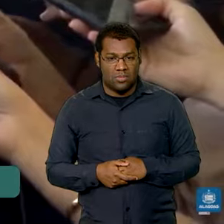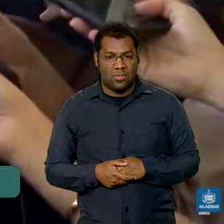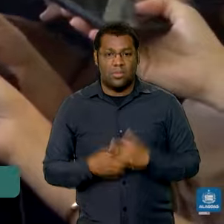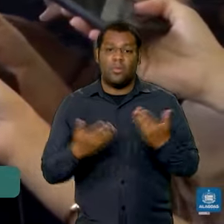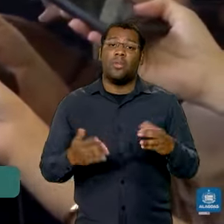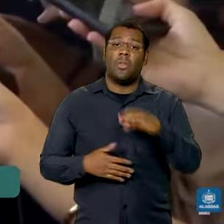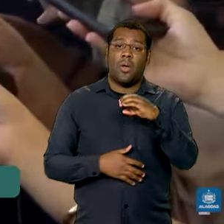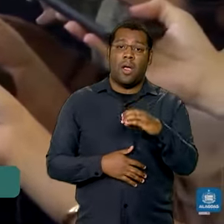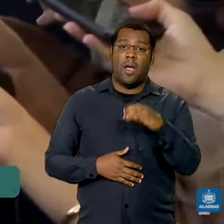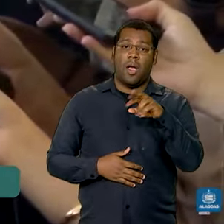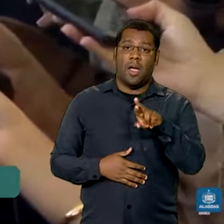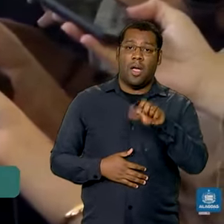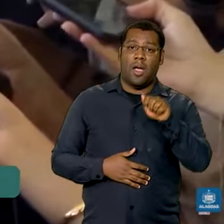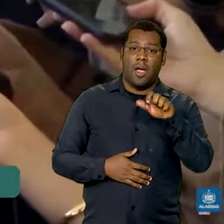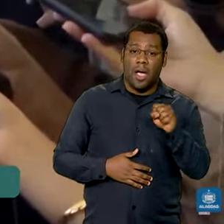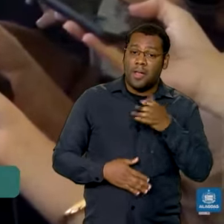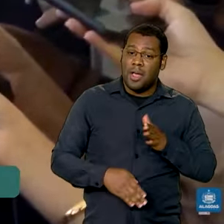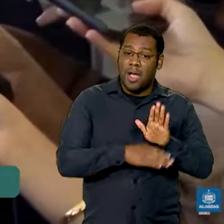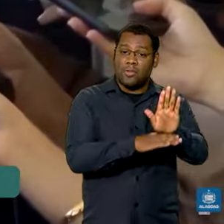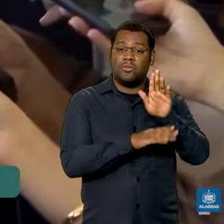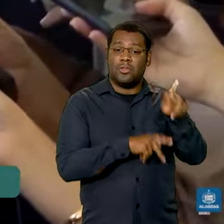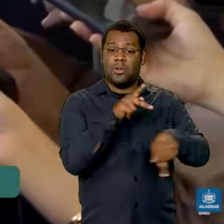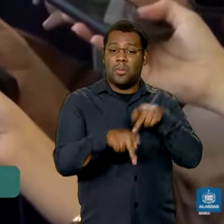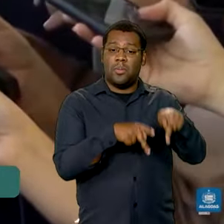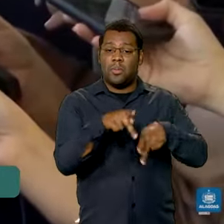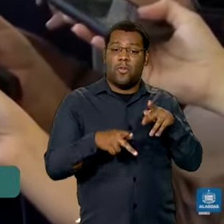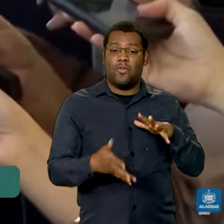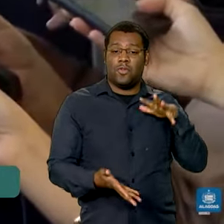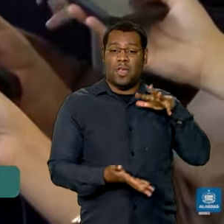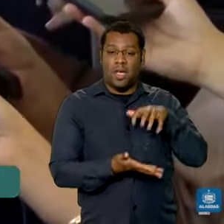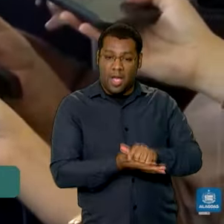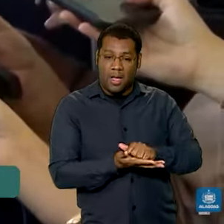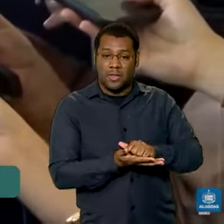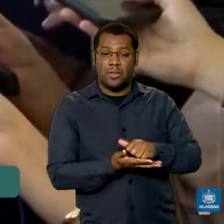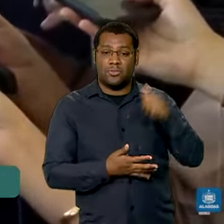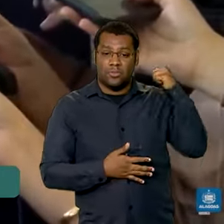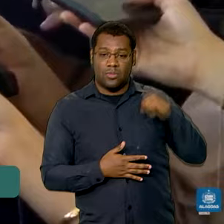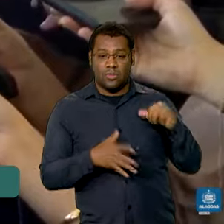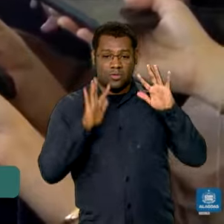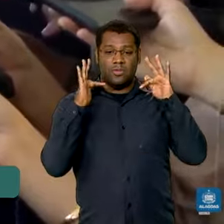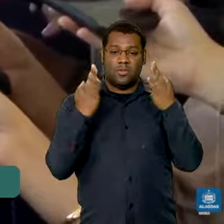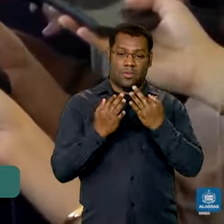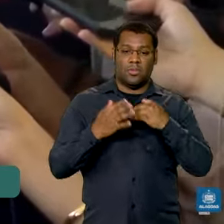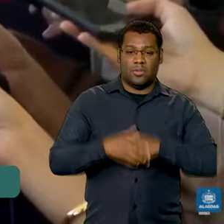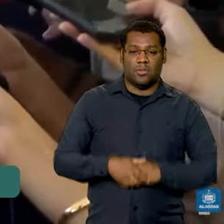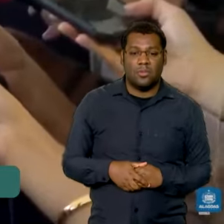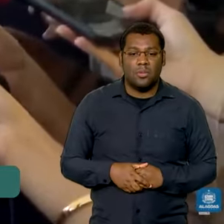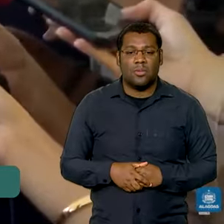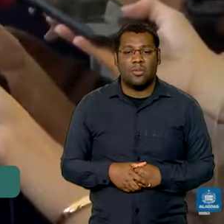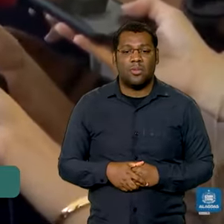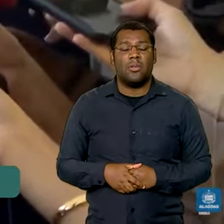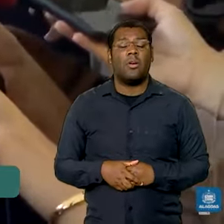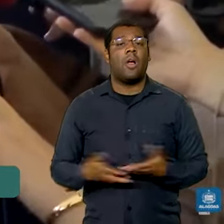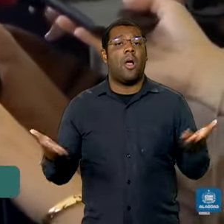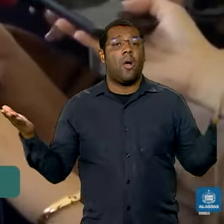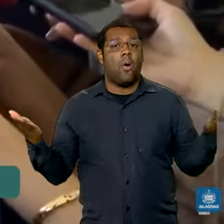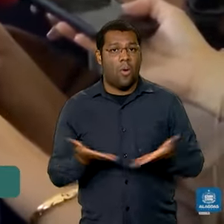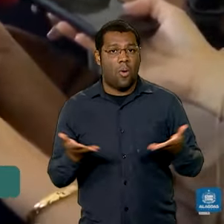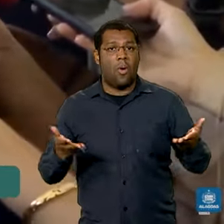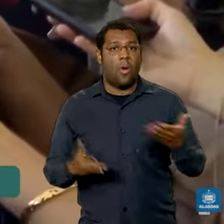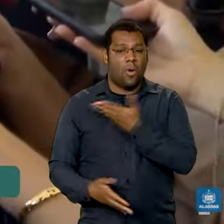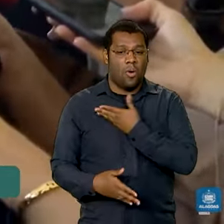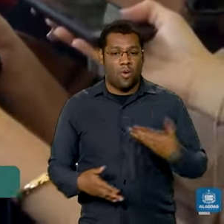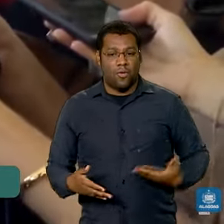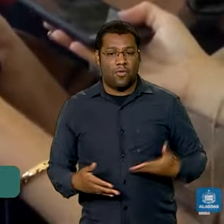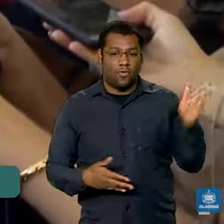fazer o cadastro, atualizar, garantir benefícios. E aqui é só um começo, a gente vai trabalhar também outras